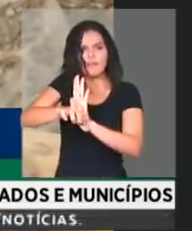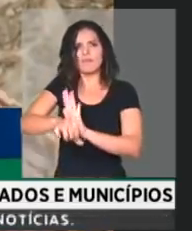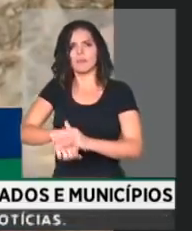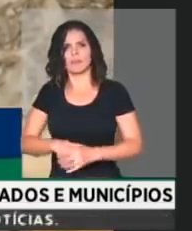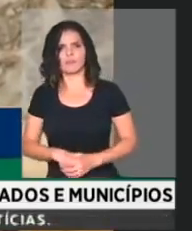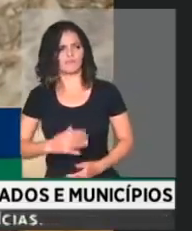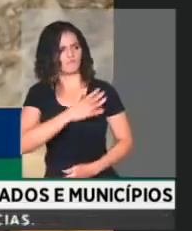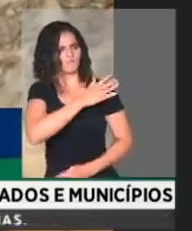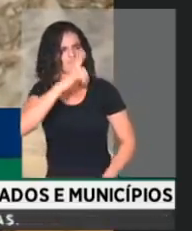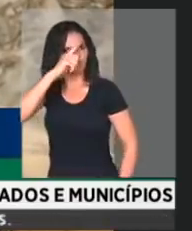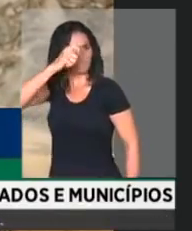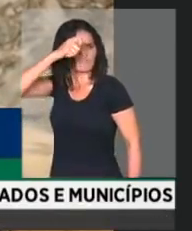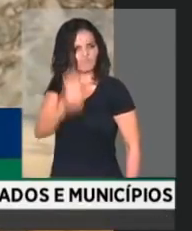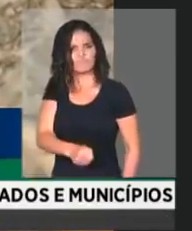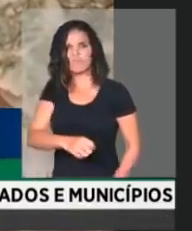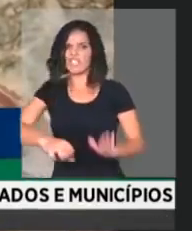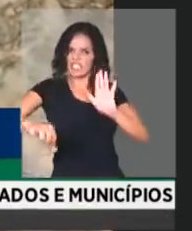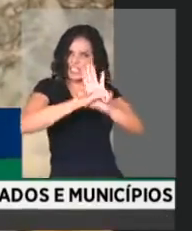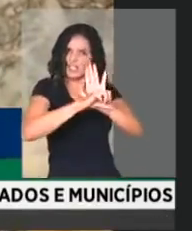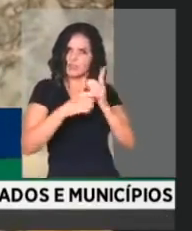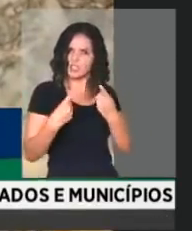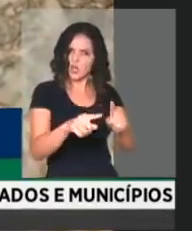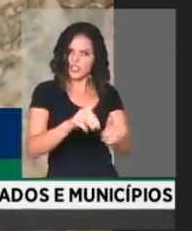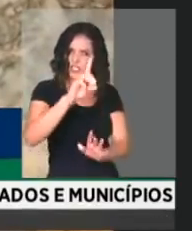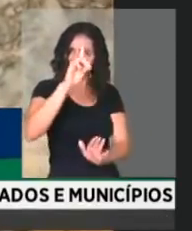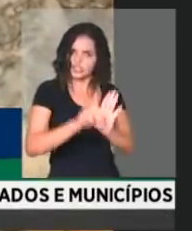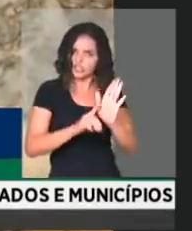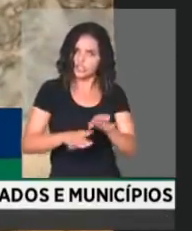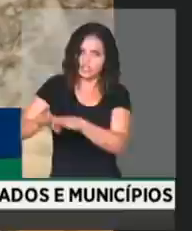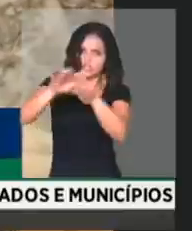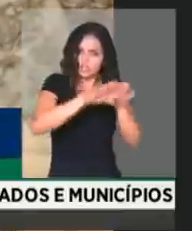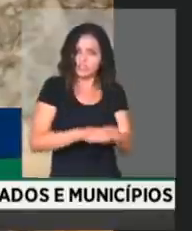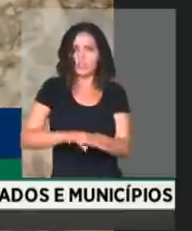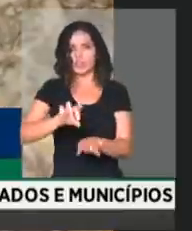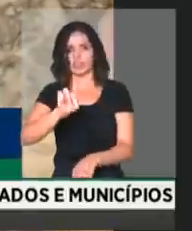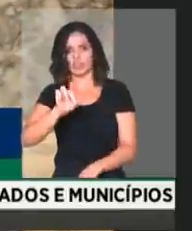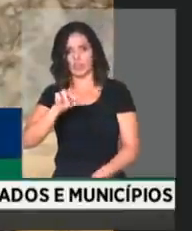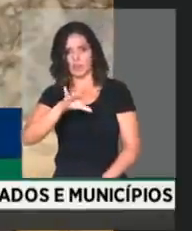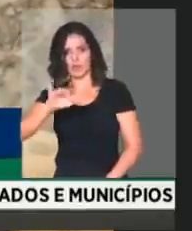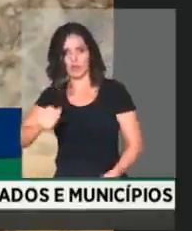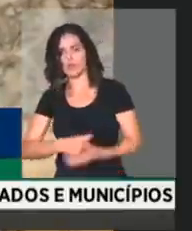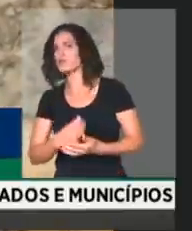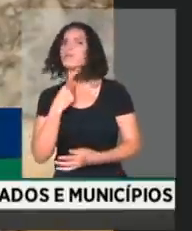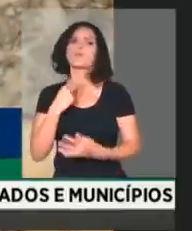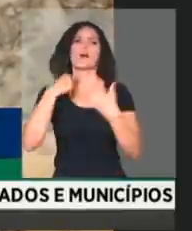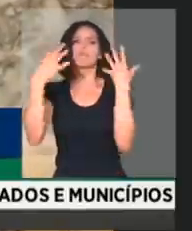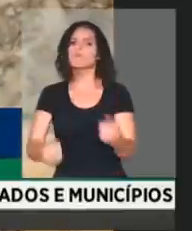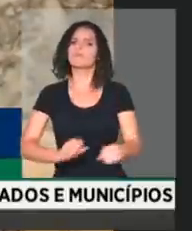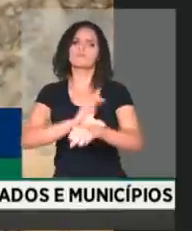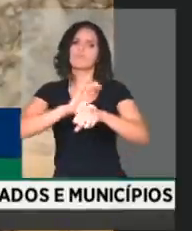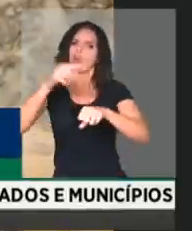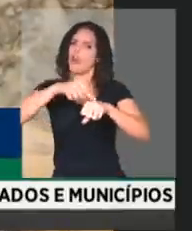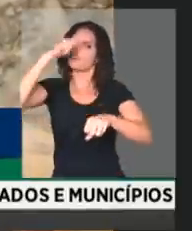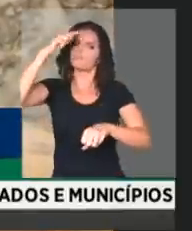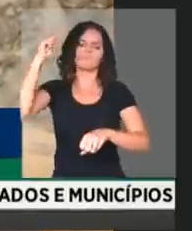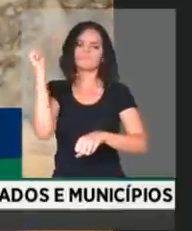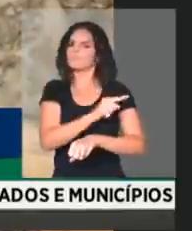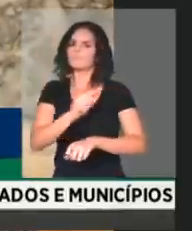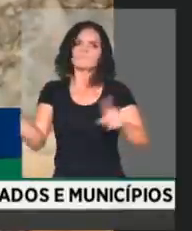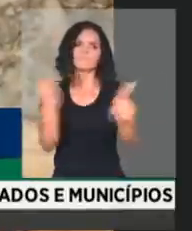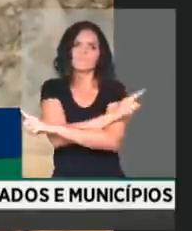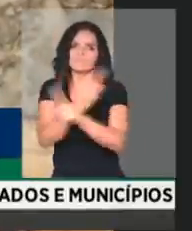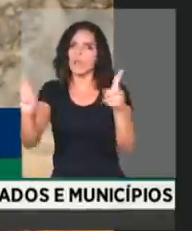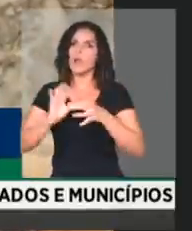ditadura é crime contra a democracia. Não pode. Não está admitido. Isso é contra a Carta Magna brasileira. Isso não é